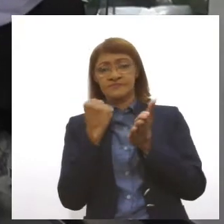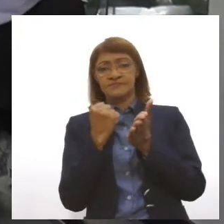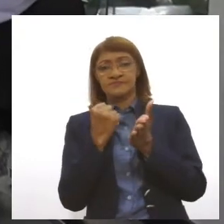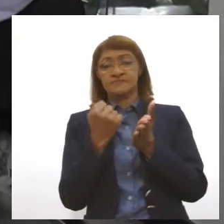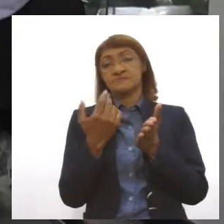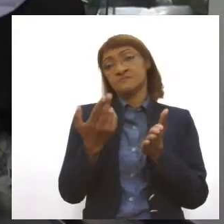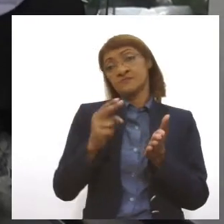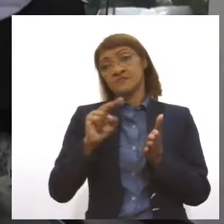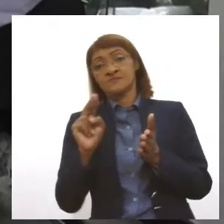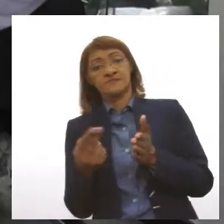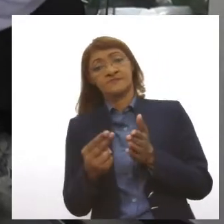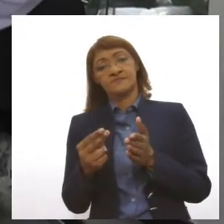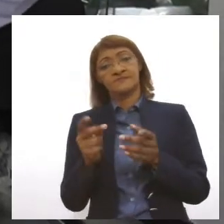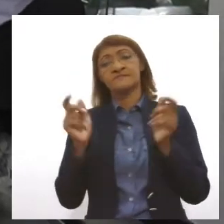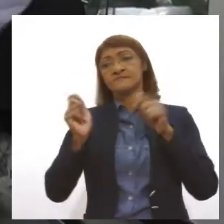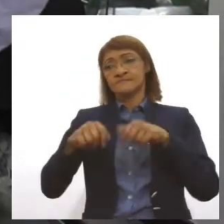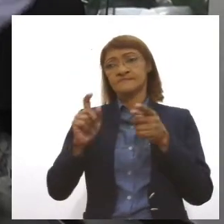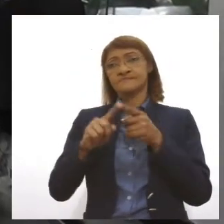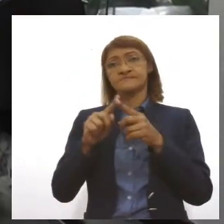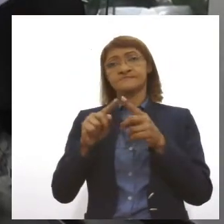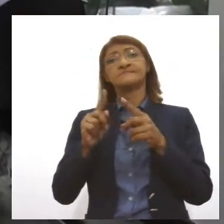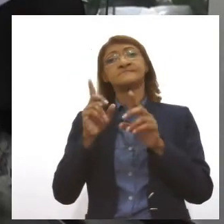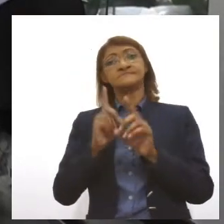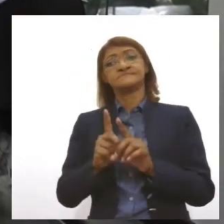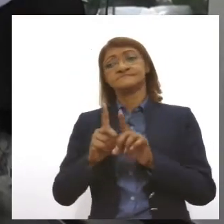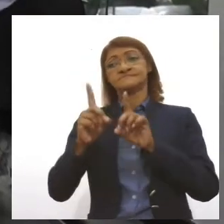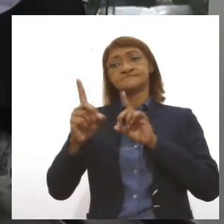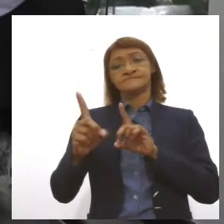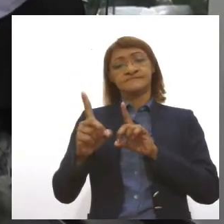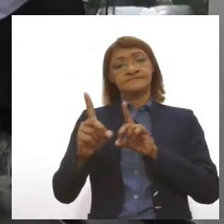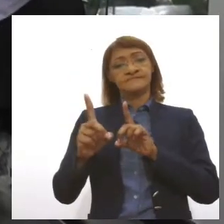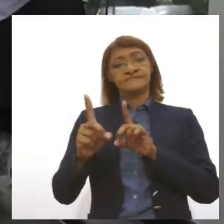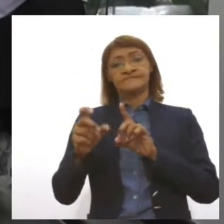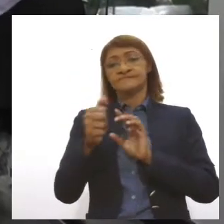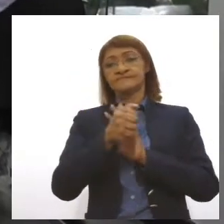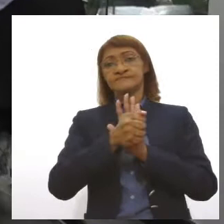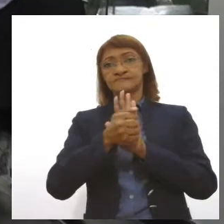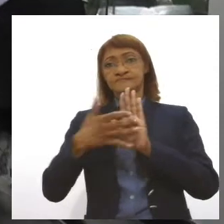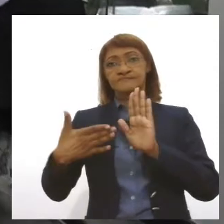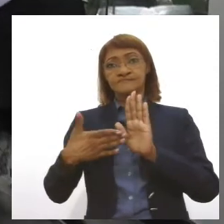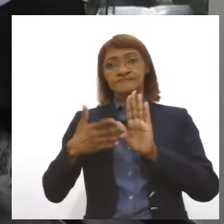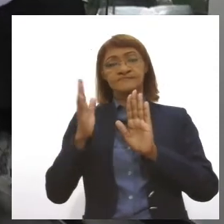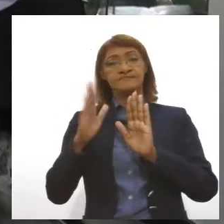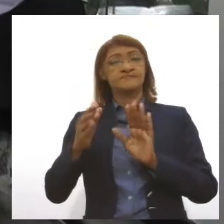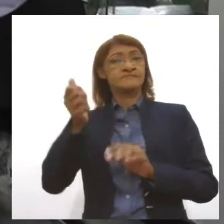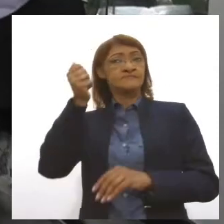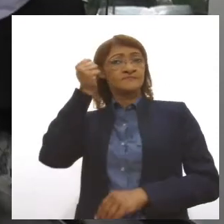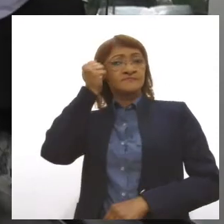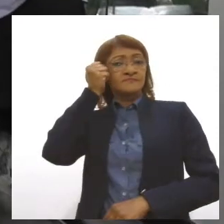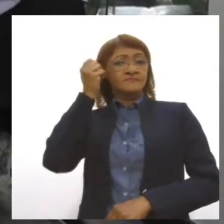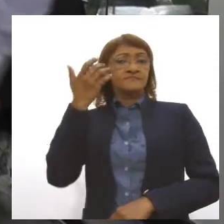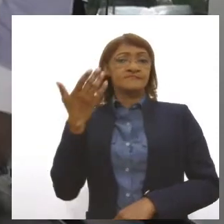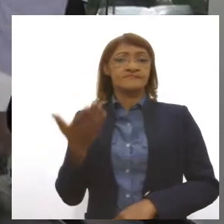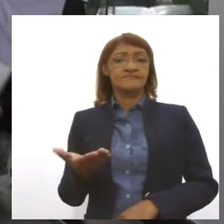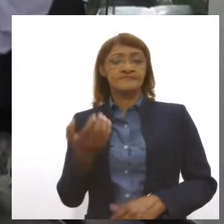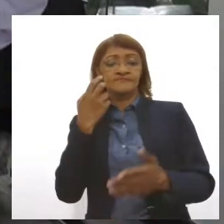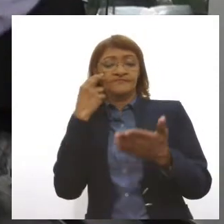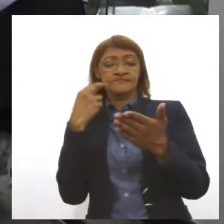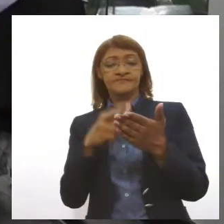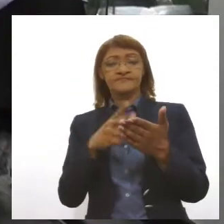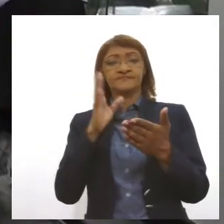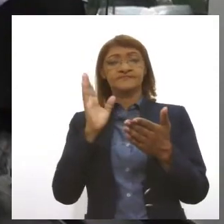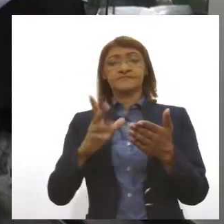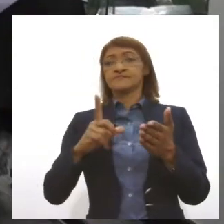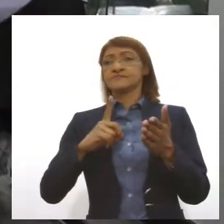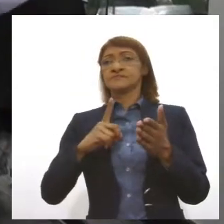dirigir ao quartório, também pode ser feito à distância. Vai ter que ter esse aplicativo no telefone celular, né? Uma vez identificado esse cidadão, ele vai estar com a assinatura